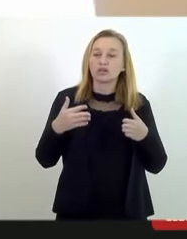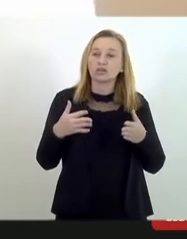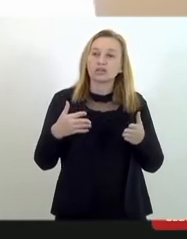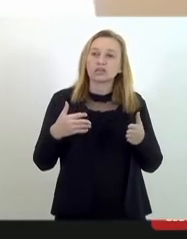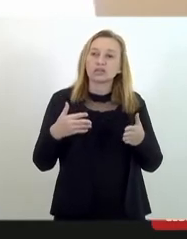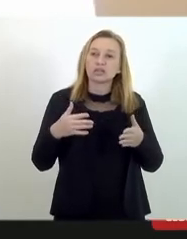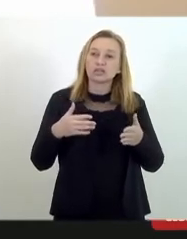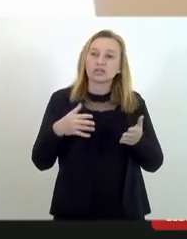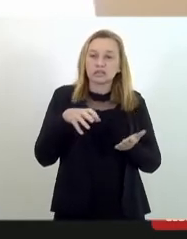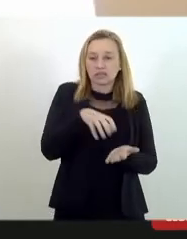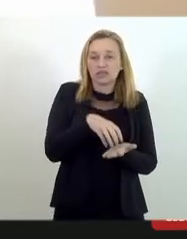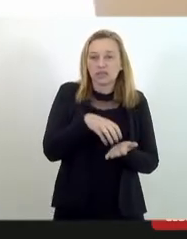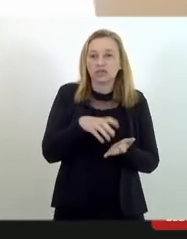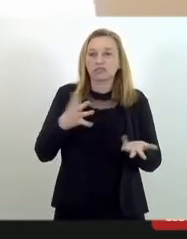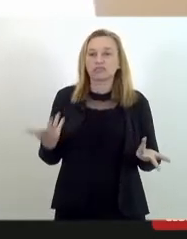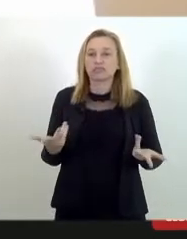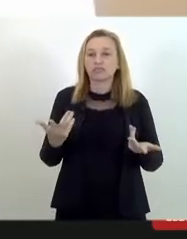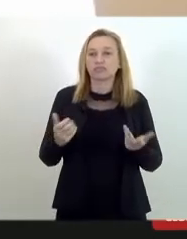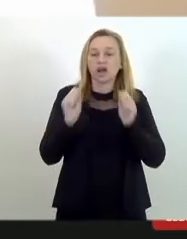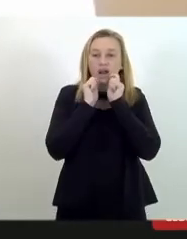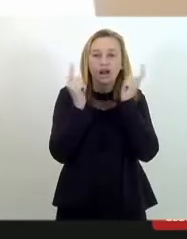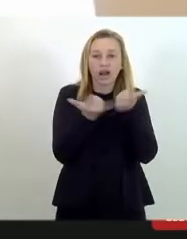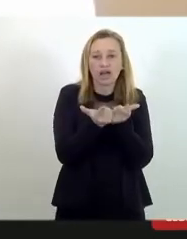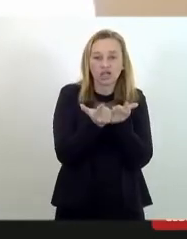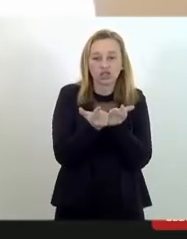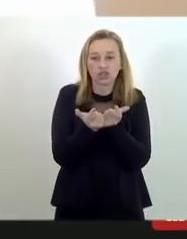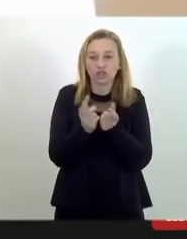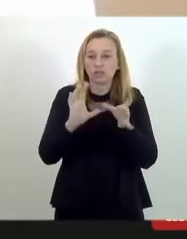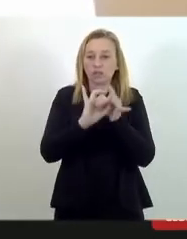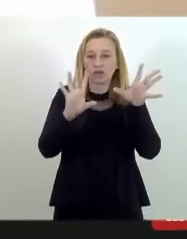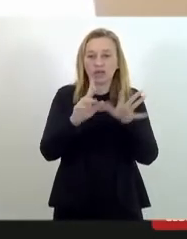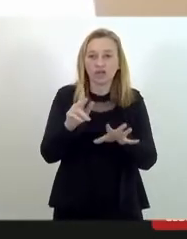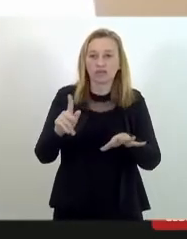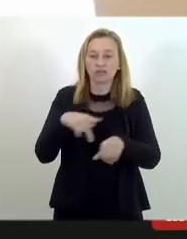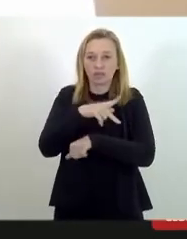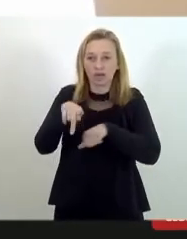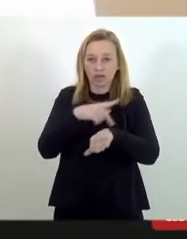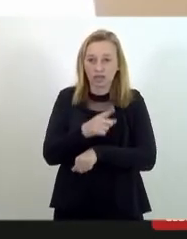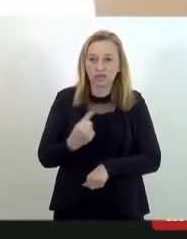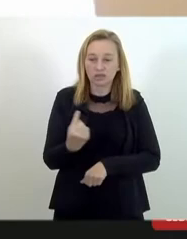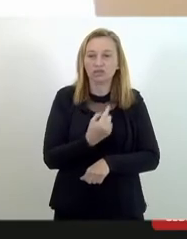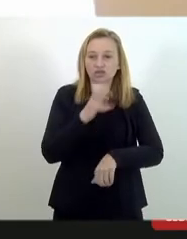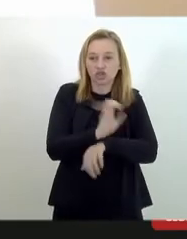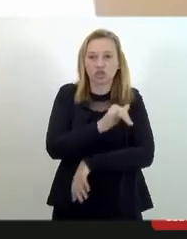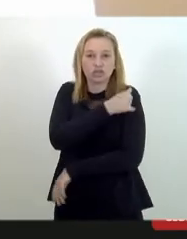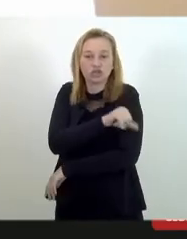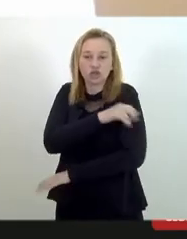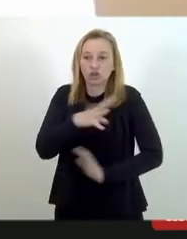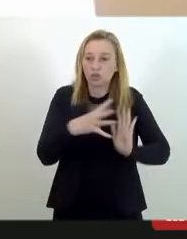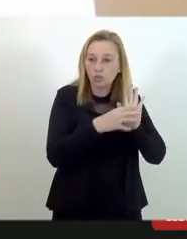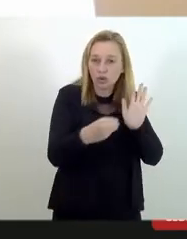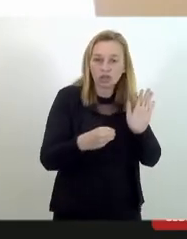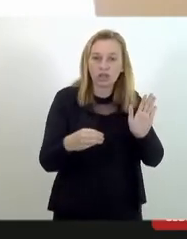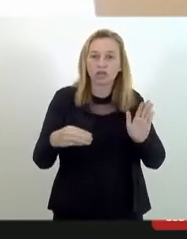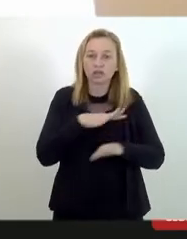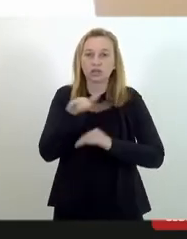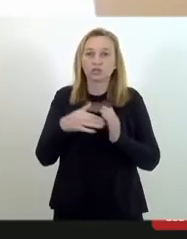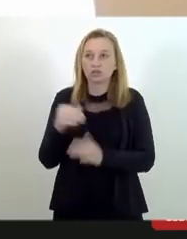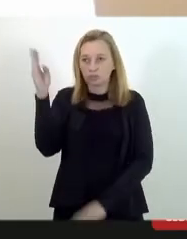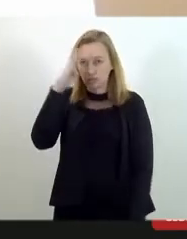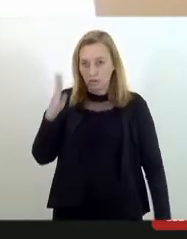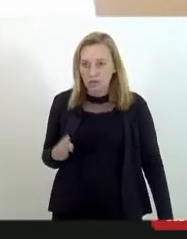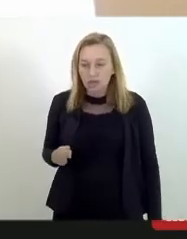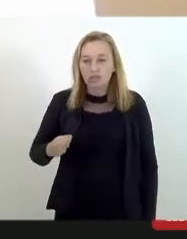da insonalidade democrática desse país, e nesse tema específico no Estado do Rio de Janeiro como um modelo para o país todo, mas nesse tema